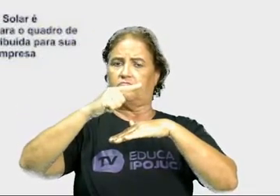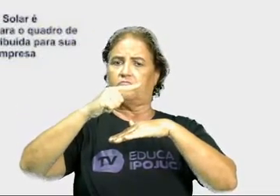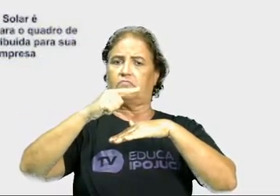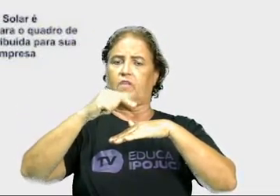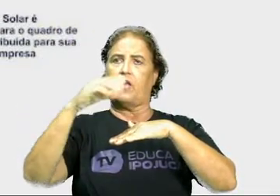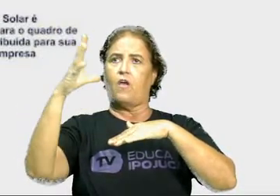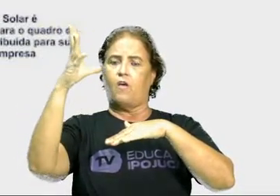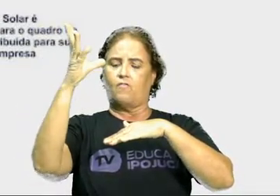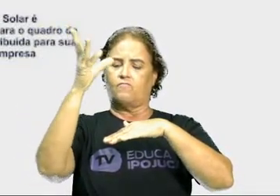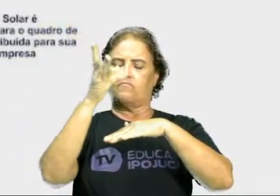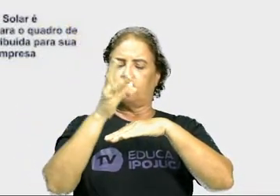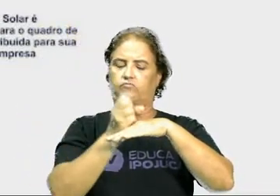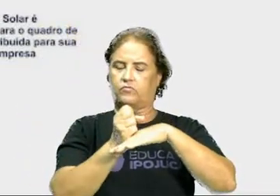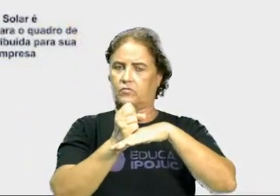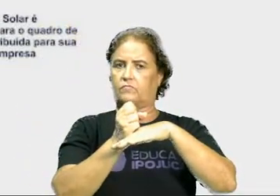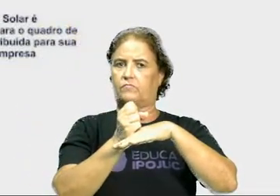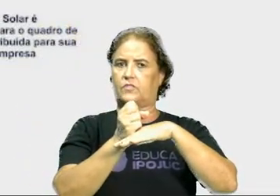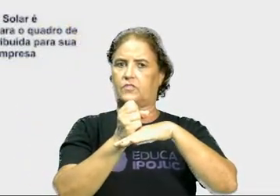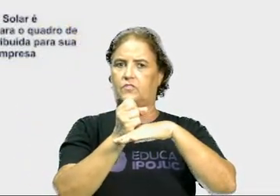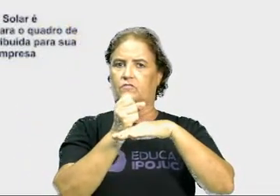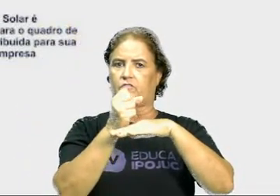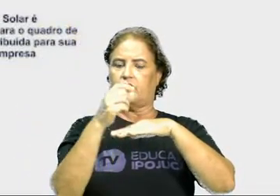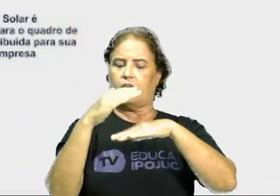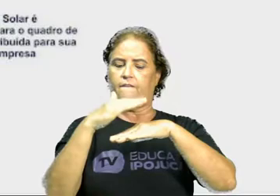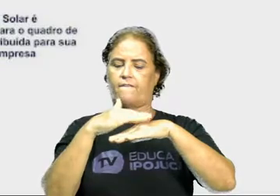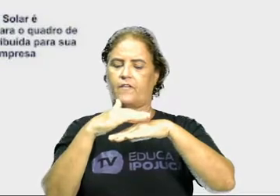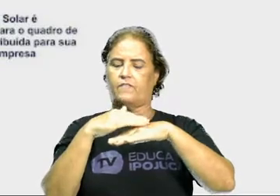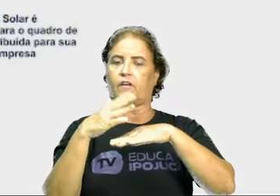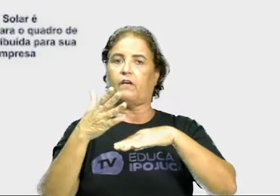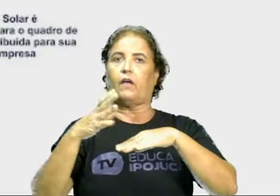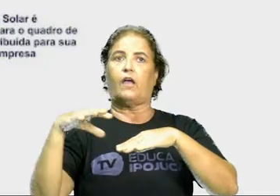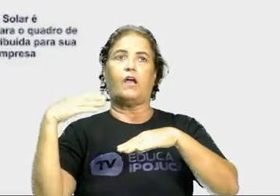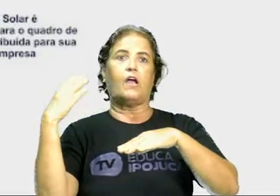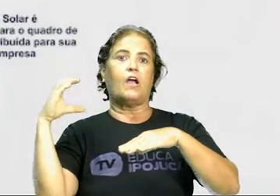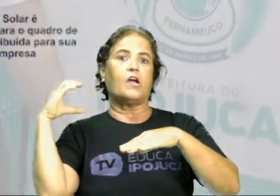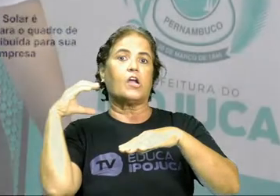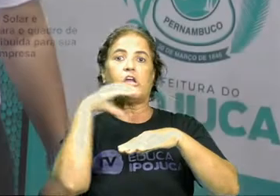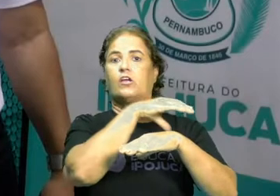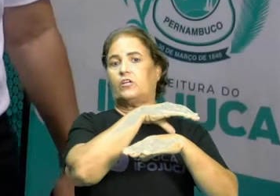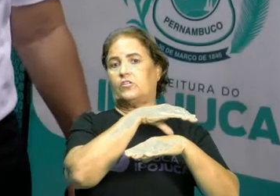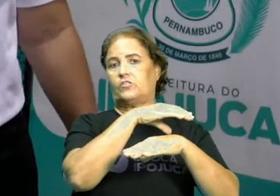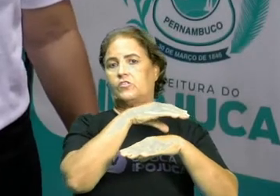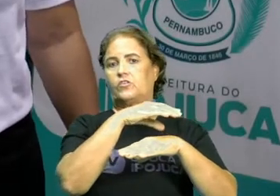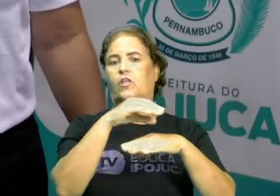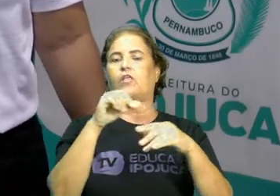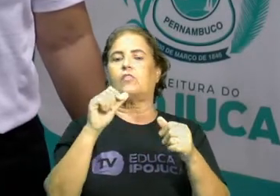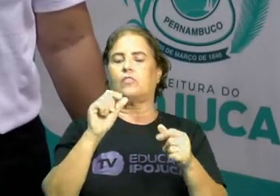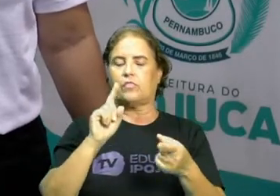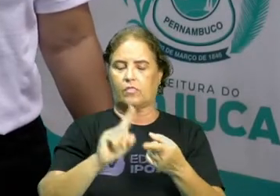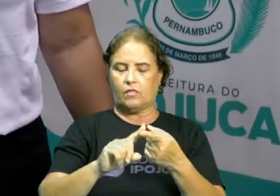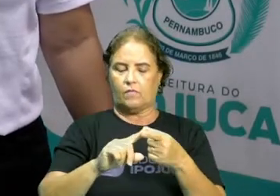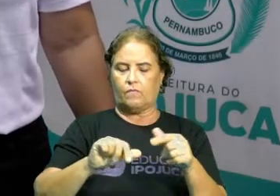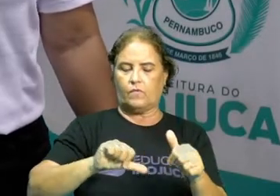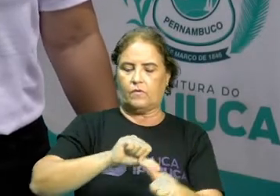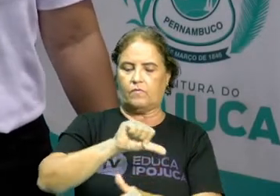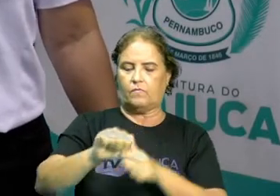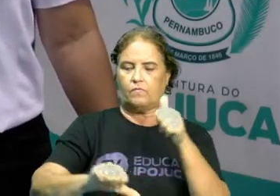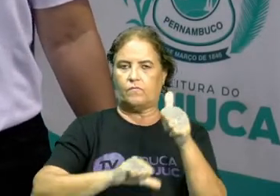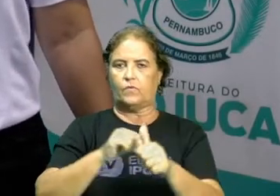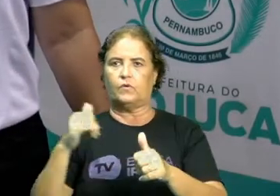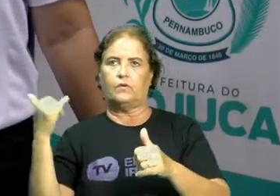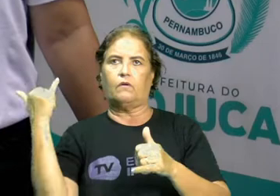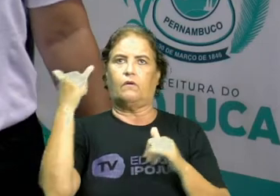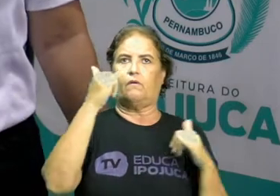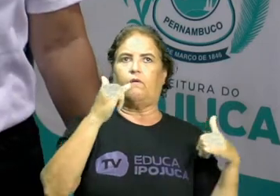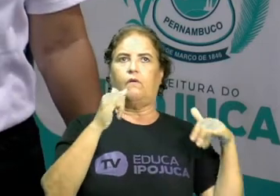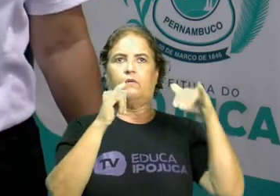absorvida. Vai aquecer a turbina. E vai gerar também energia elétrica. Seja para